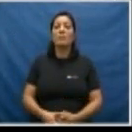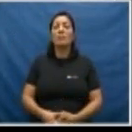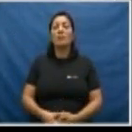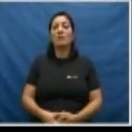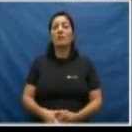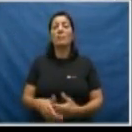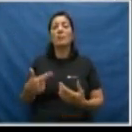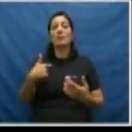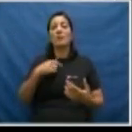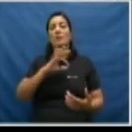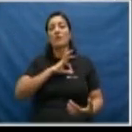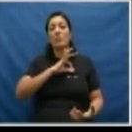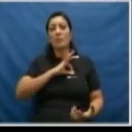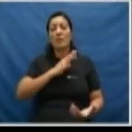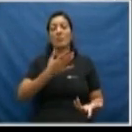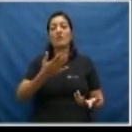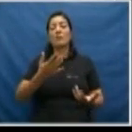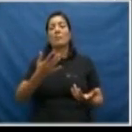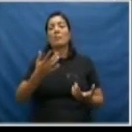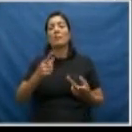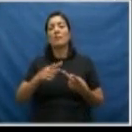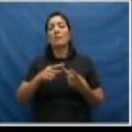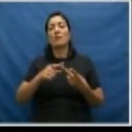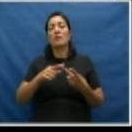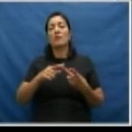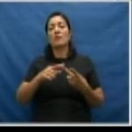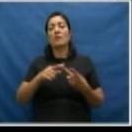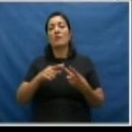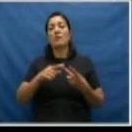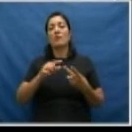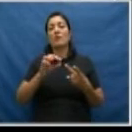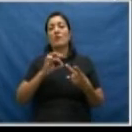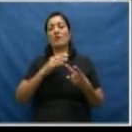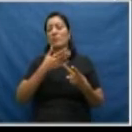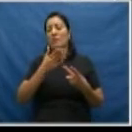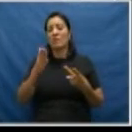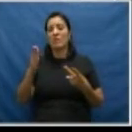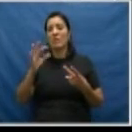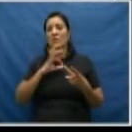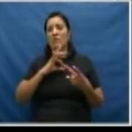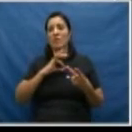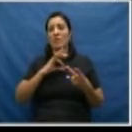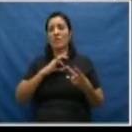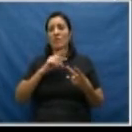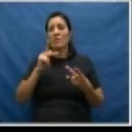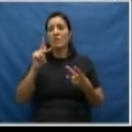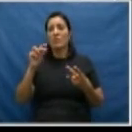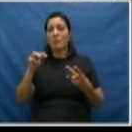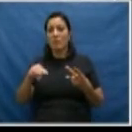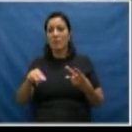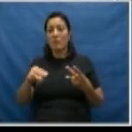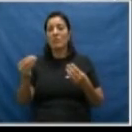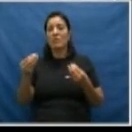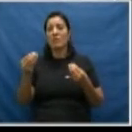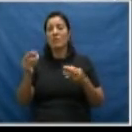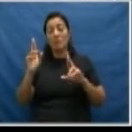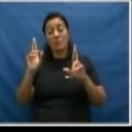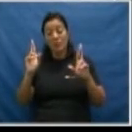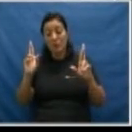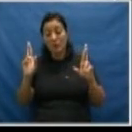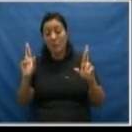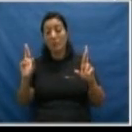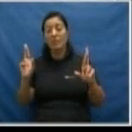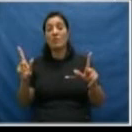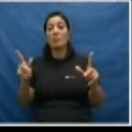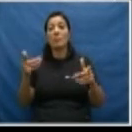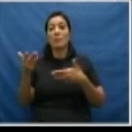Que aí entra o policial, a orientação aos policiais civis, a orientação aos policiais militares de como atender diferenciadamente